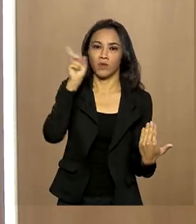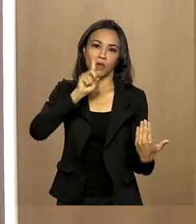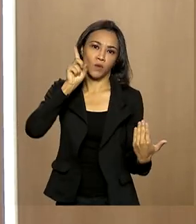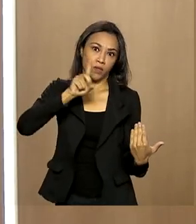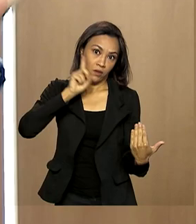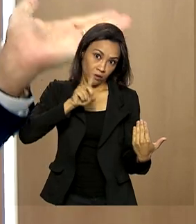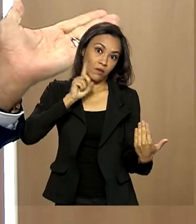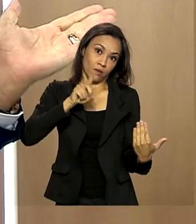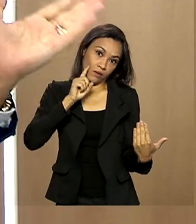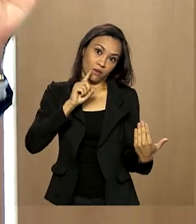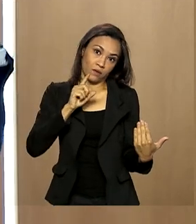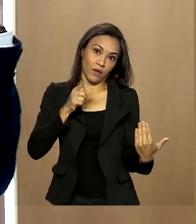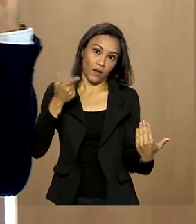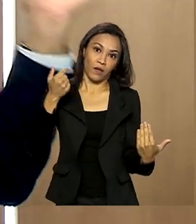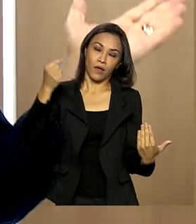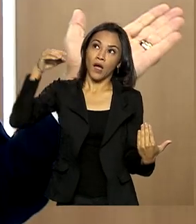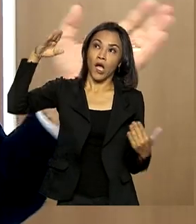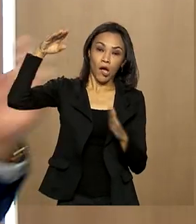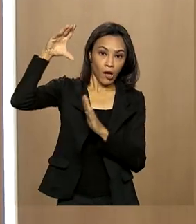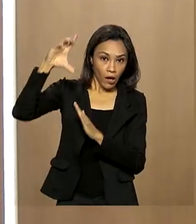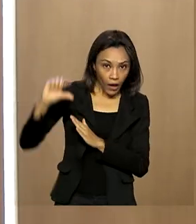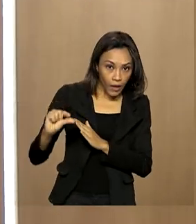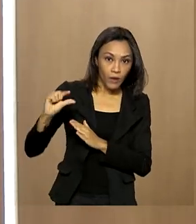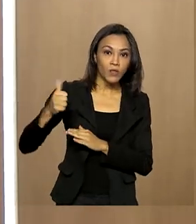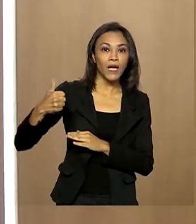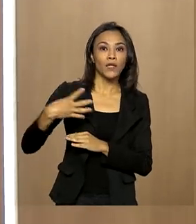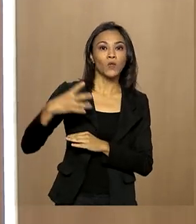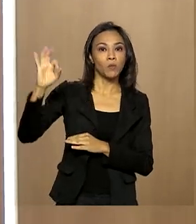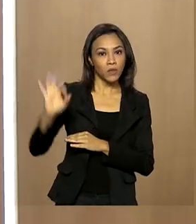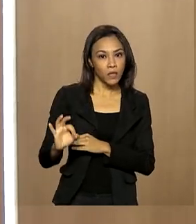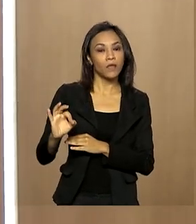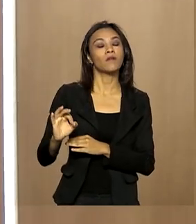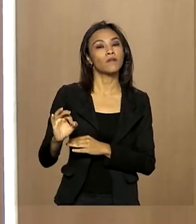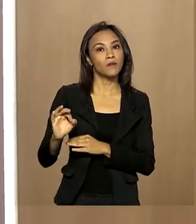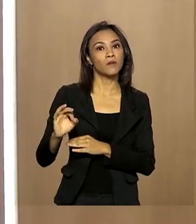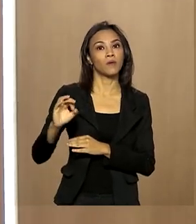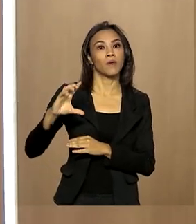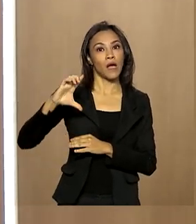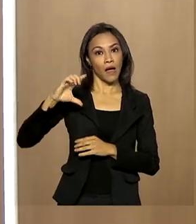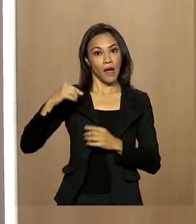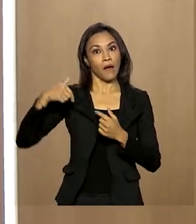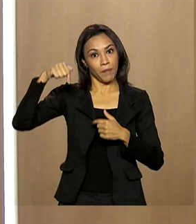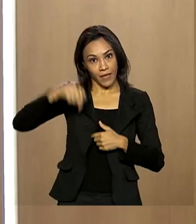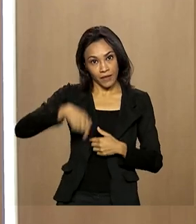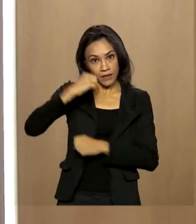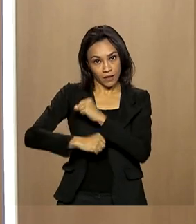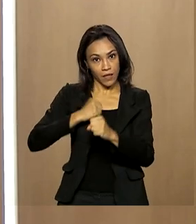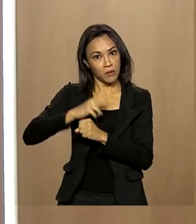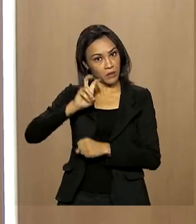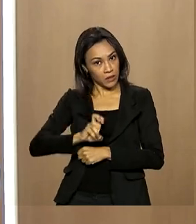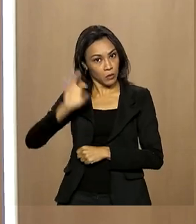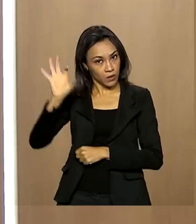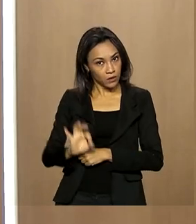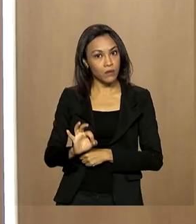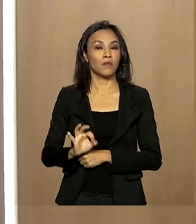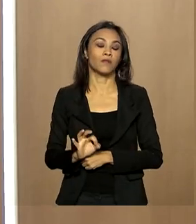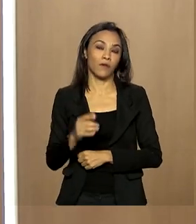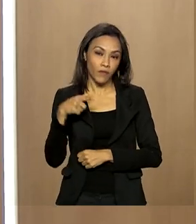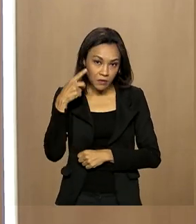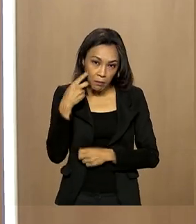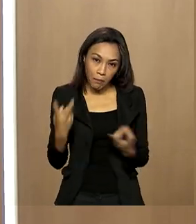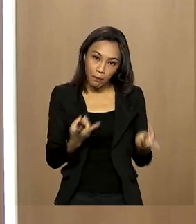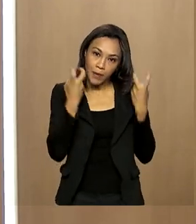cujo taxa de desemprego caiu de 14% no ano passado para menos de 5% esse ano, a gente vai ver, então, a importância dos